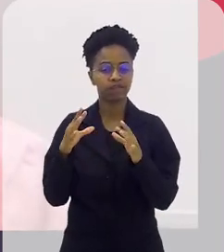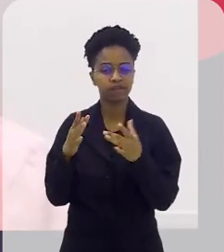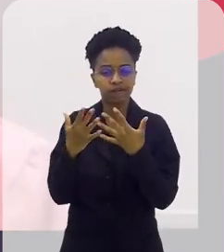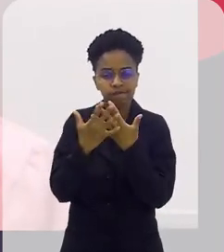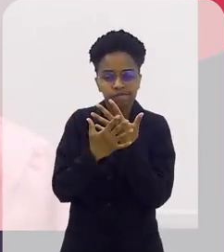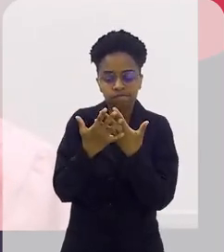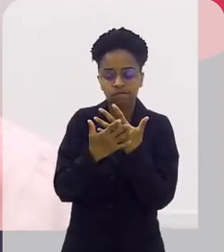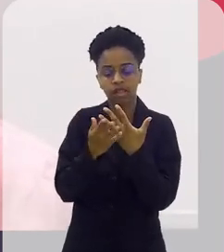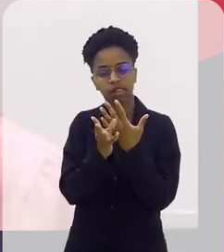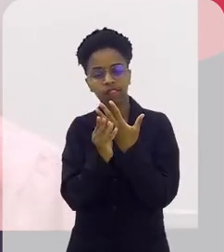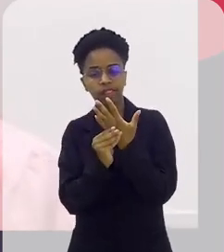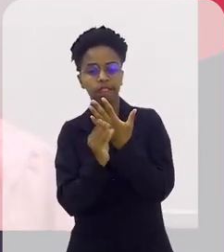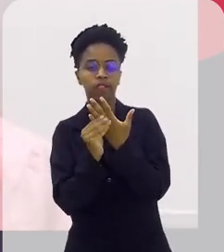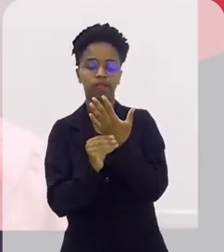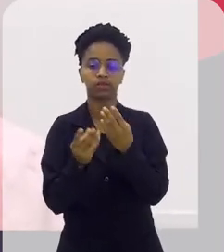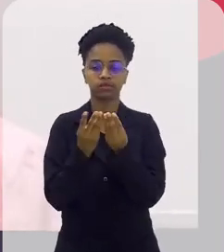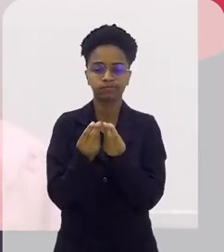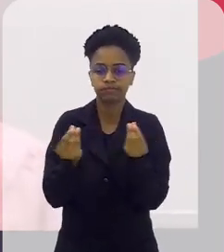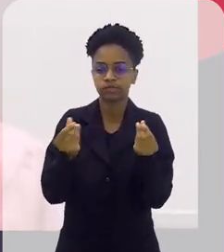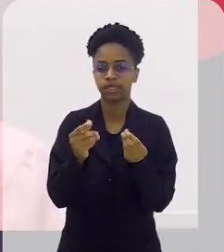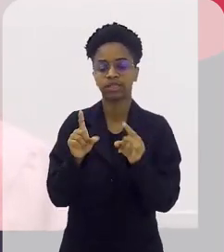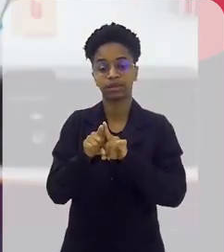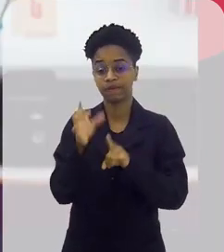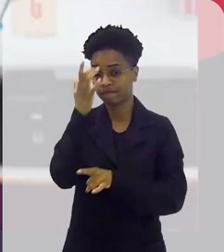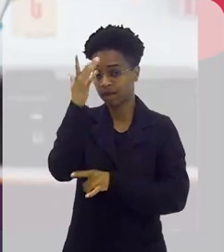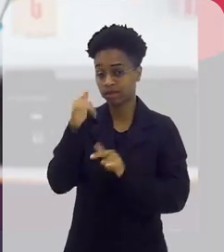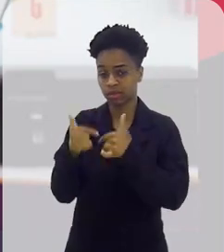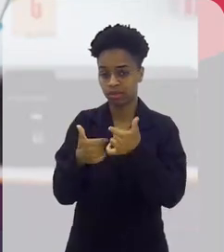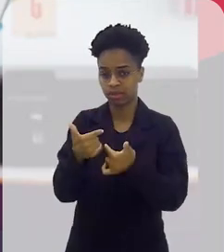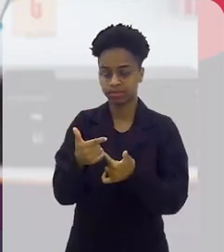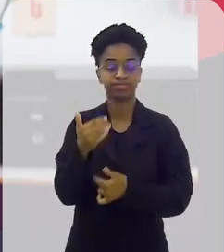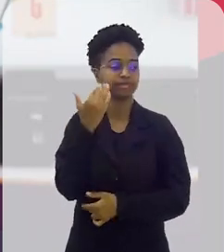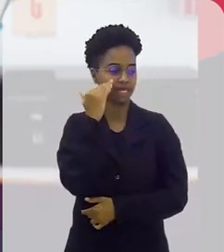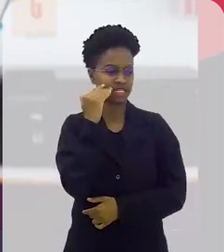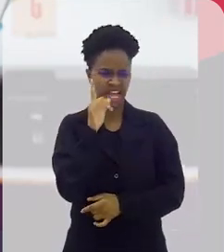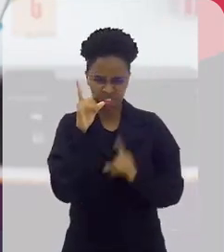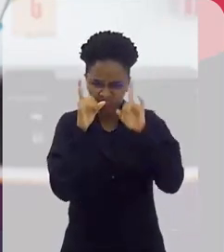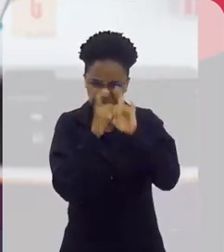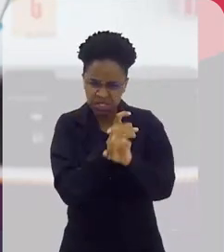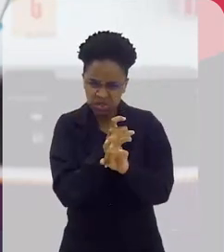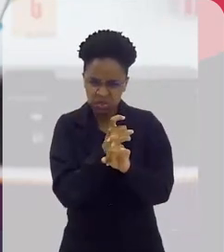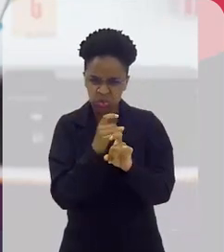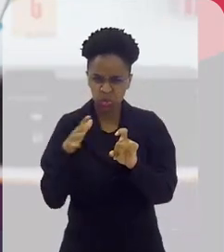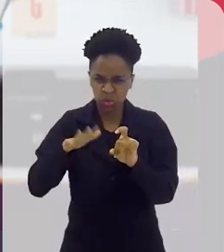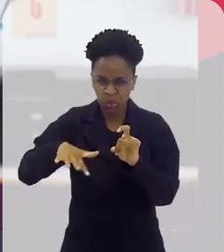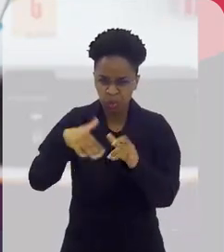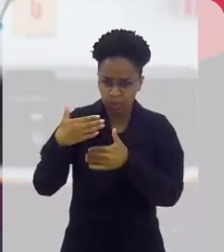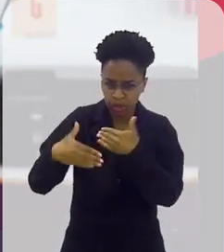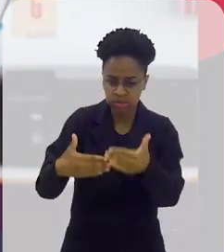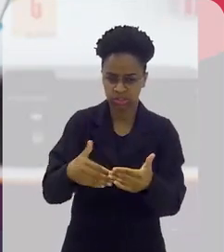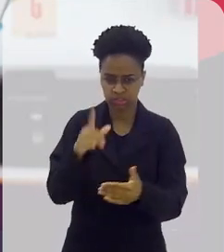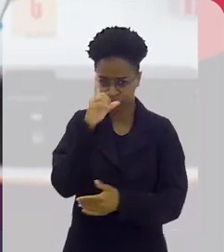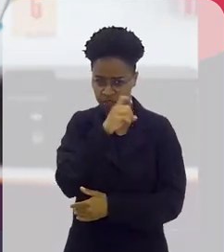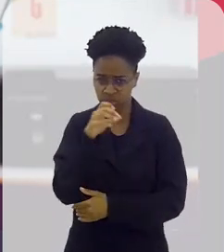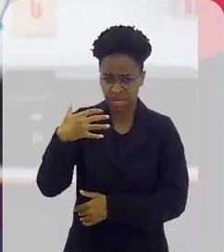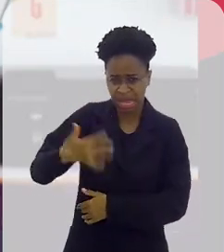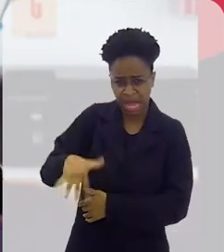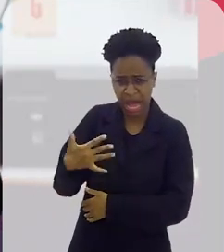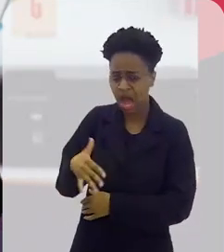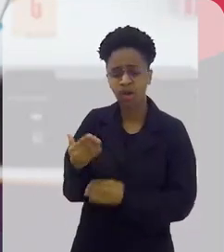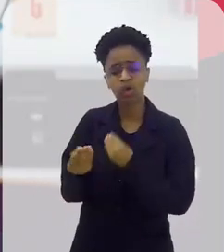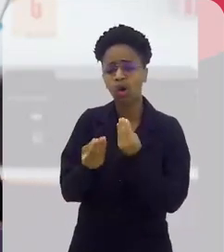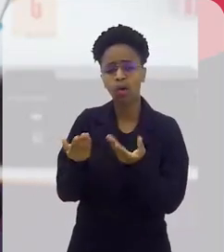mais agradável, com um aspecto também mais fácil de trabalhar. Entendi. E isso é um processo difícil, Laysa? É um processo